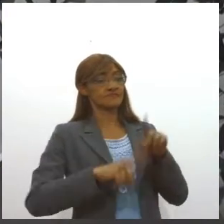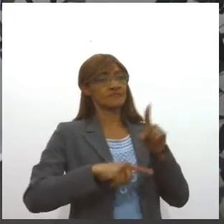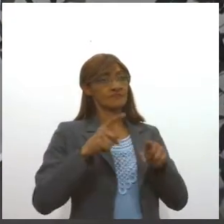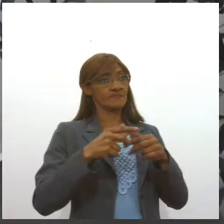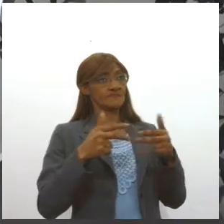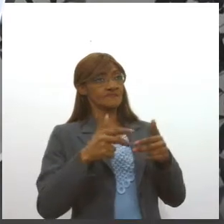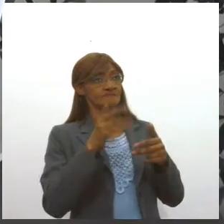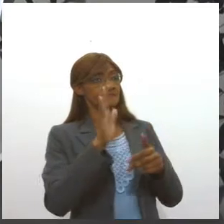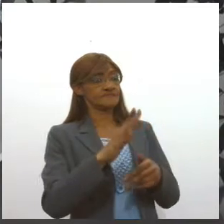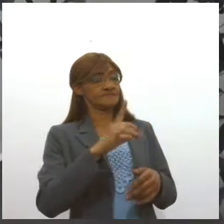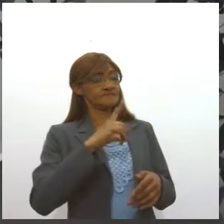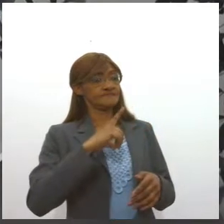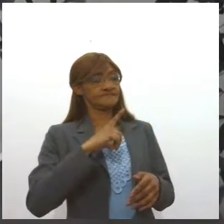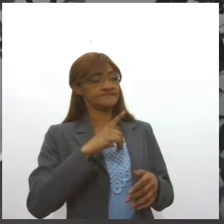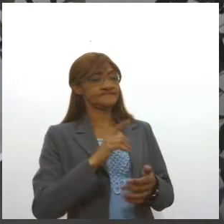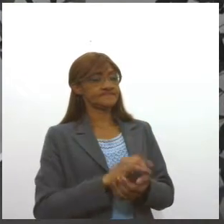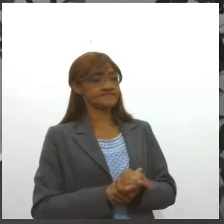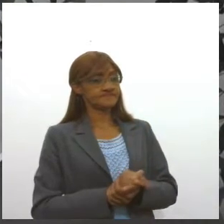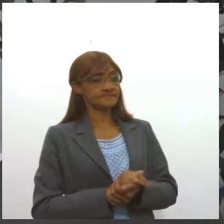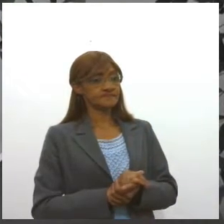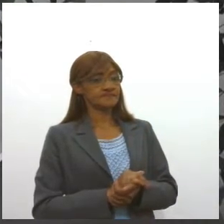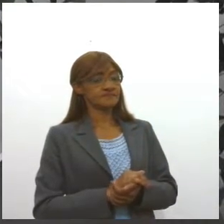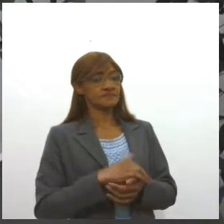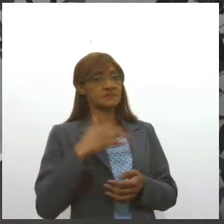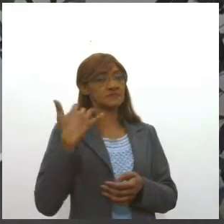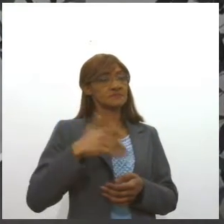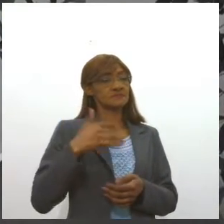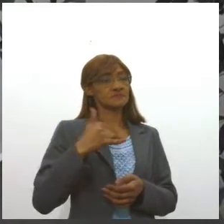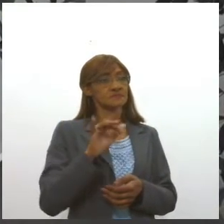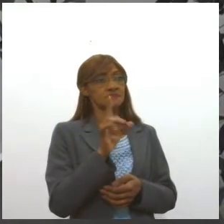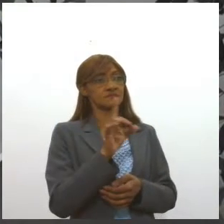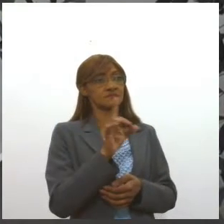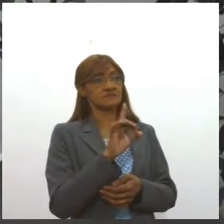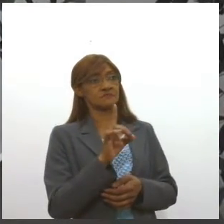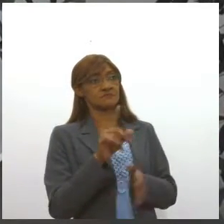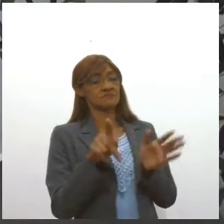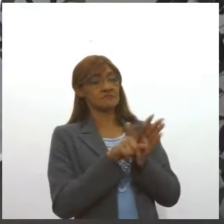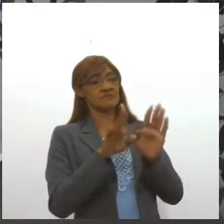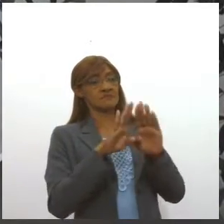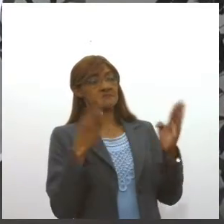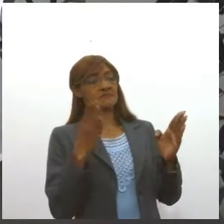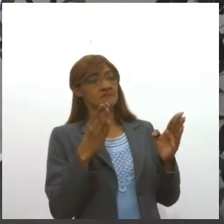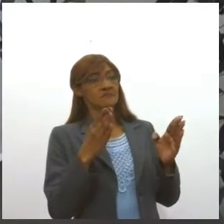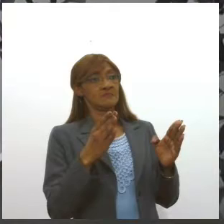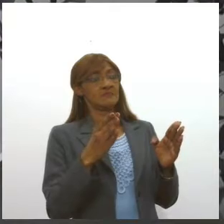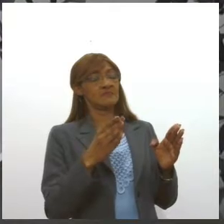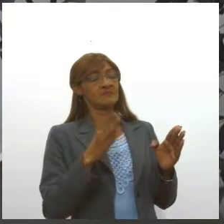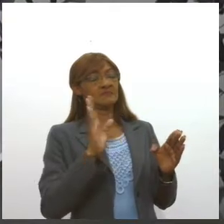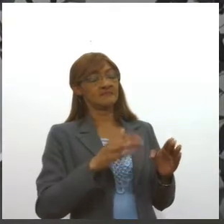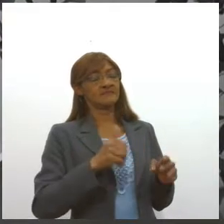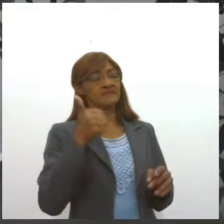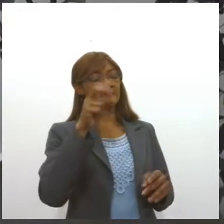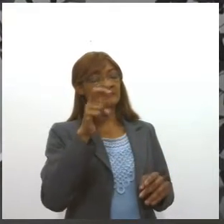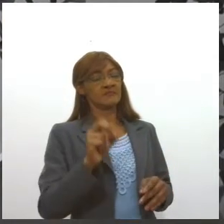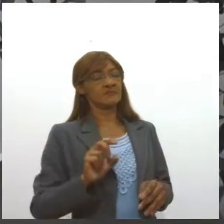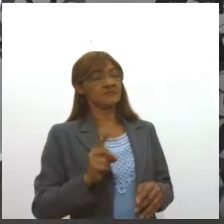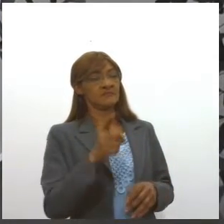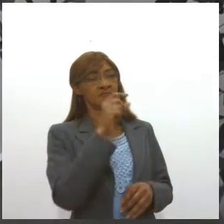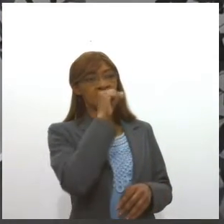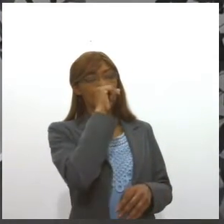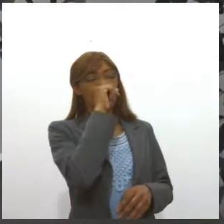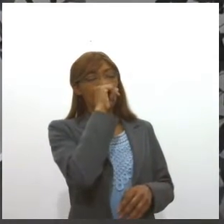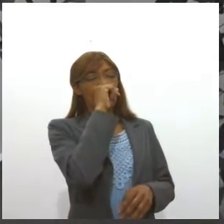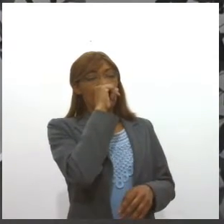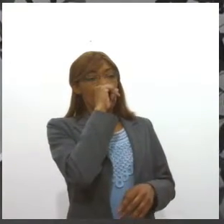e ele vai fazendo paulatinamente. Não sai caro uma queijaria até 2018, foram de 130 mil reais, né, a 140 mil reais,